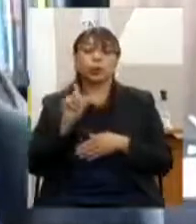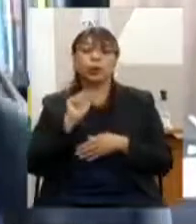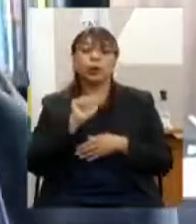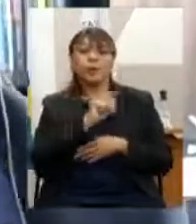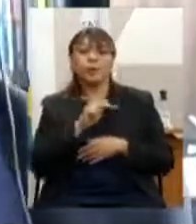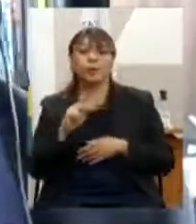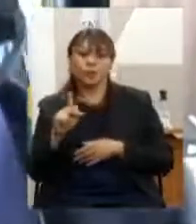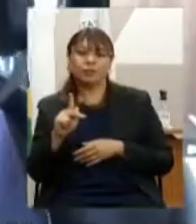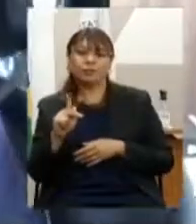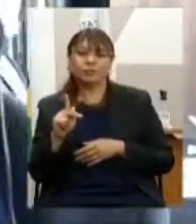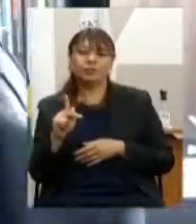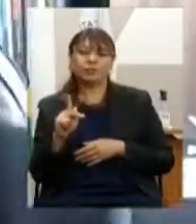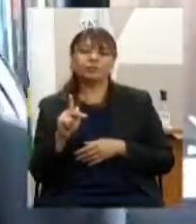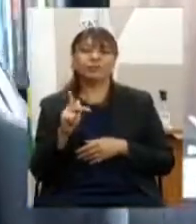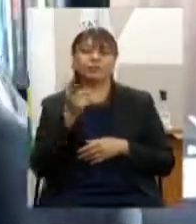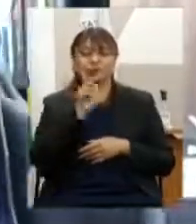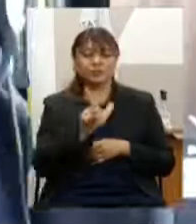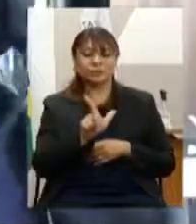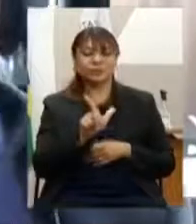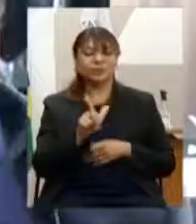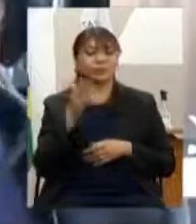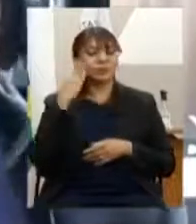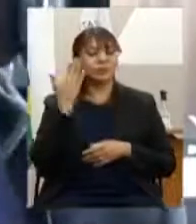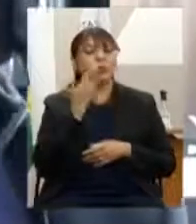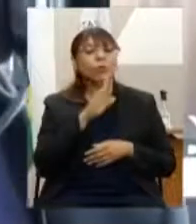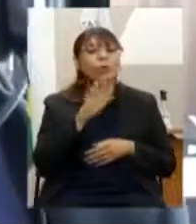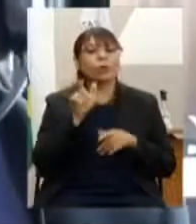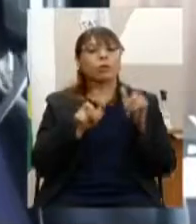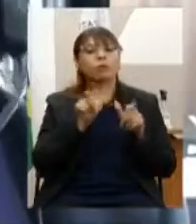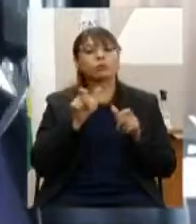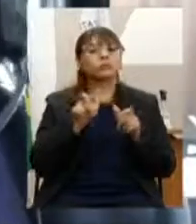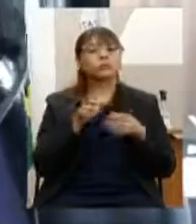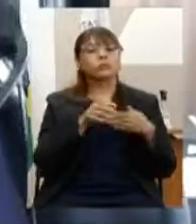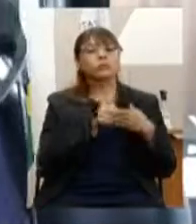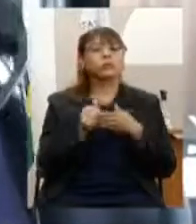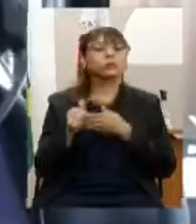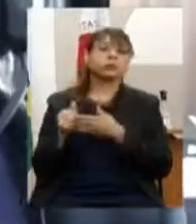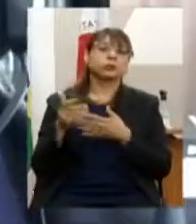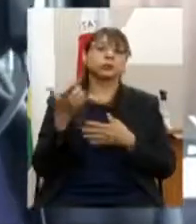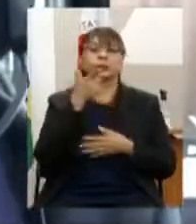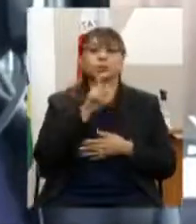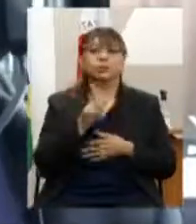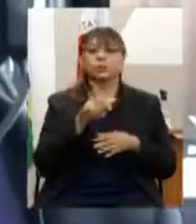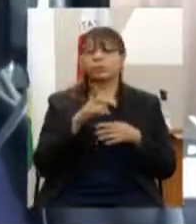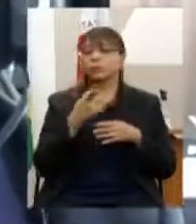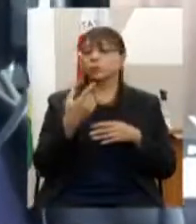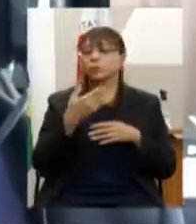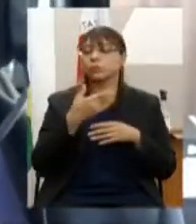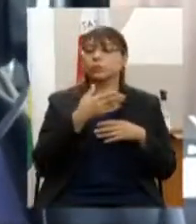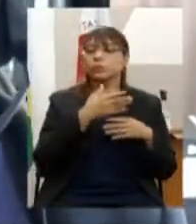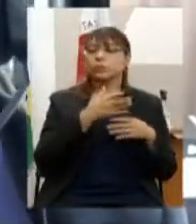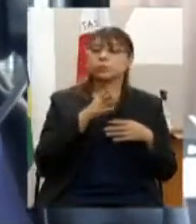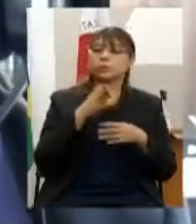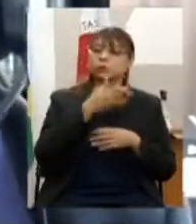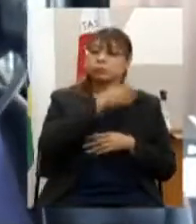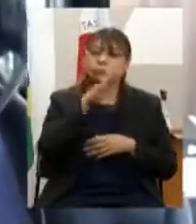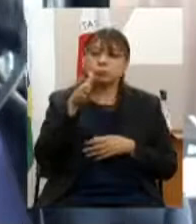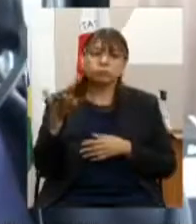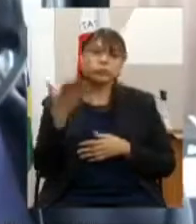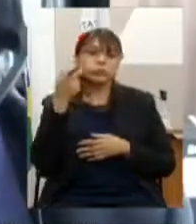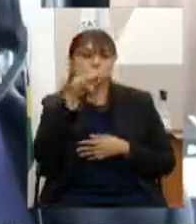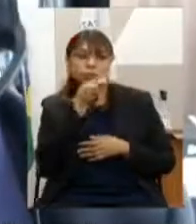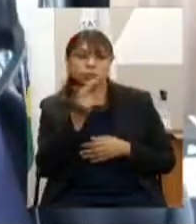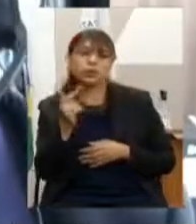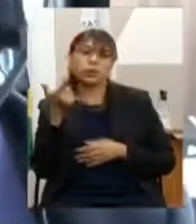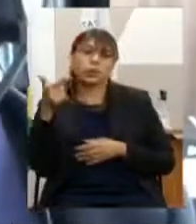contratar os guias de turismo do estado tendo como produto o aplicativo desenvolvido e metas físicas